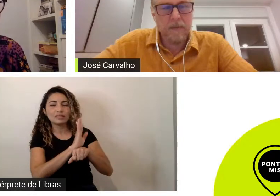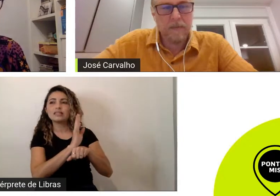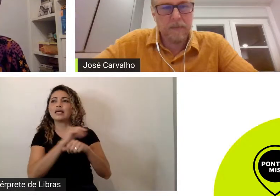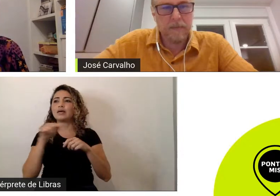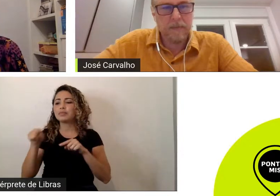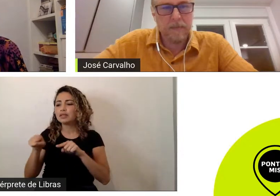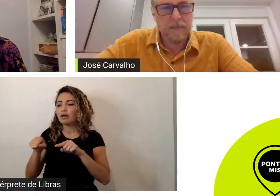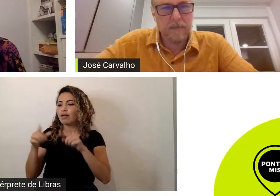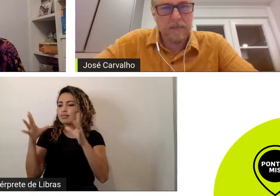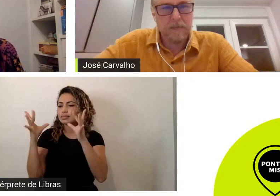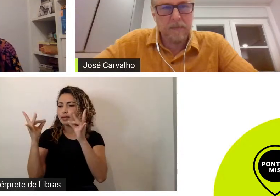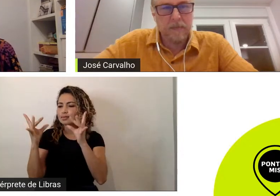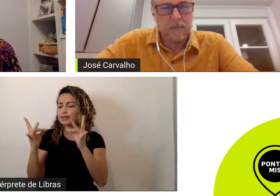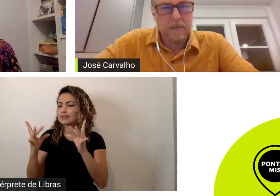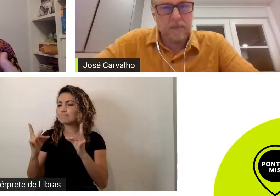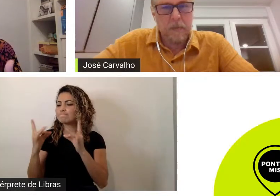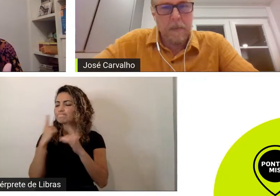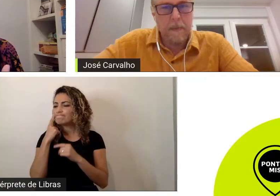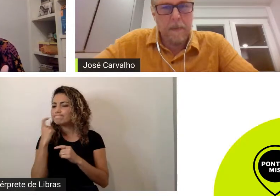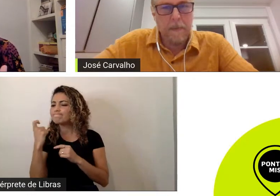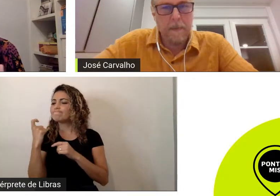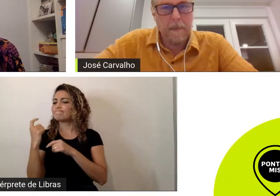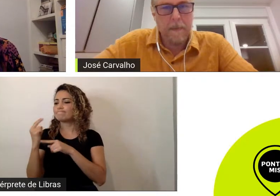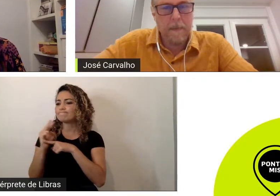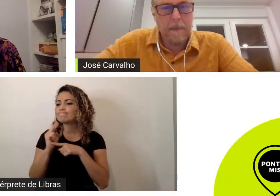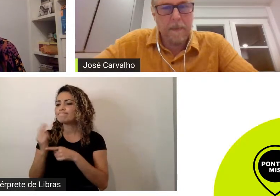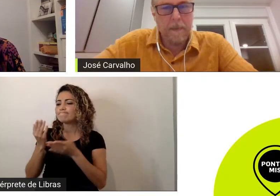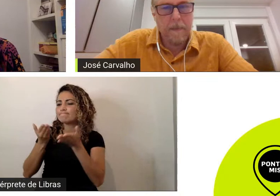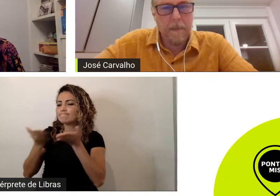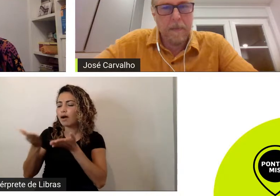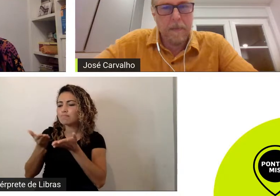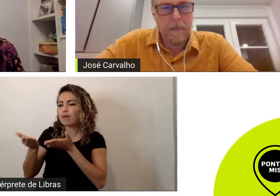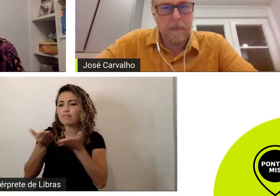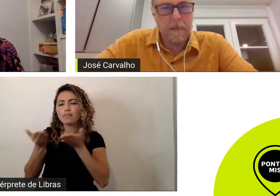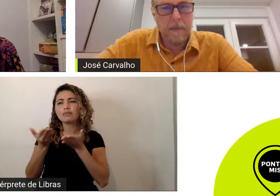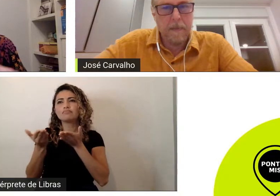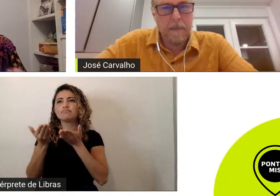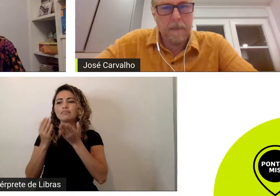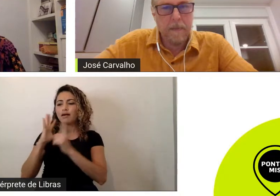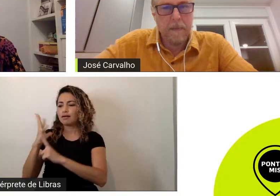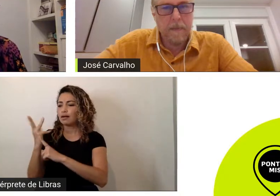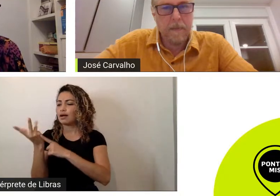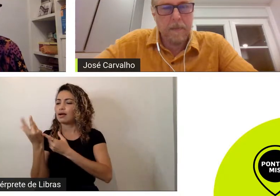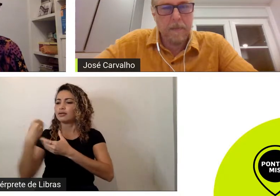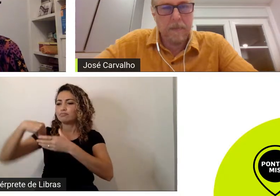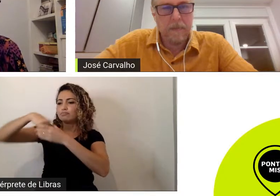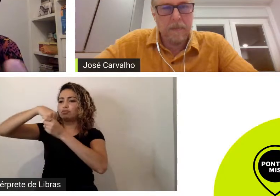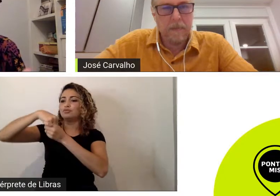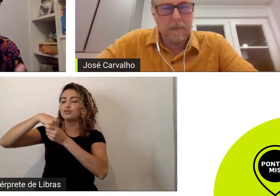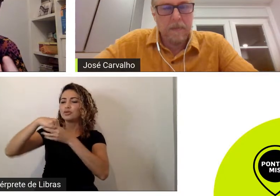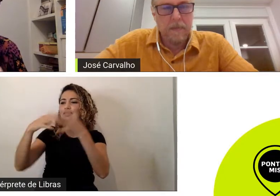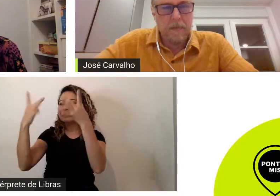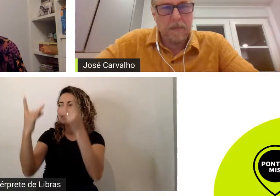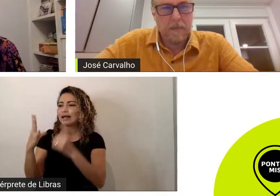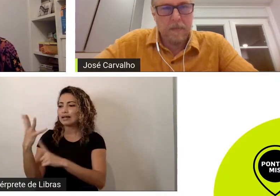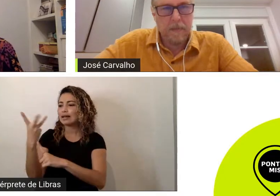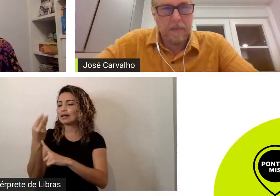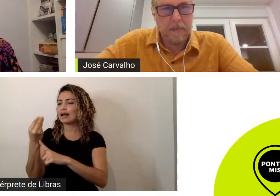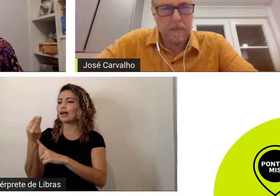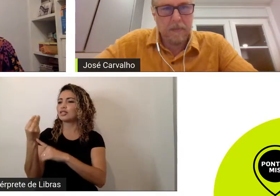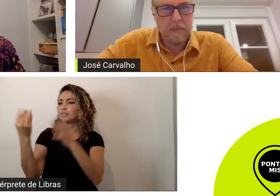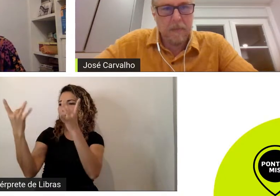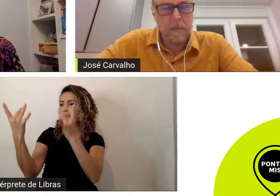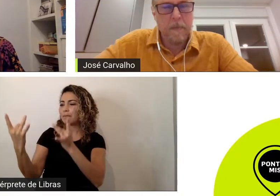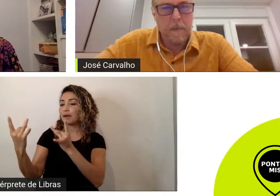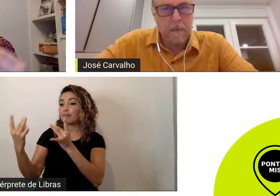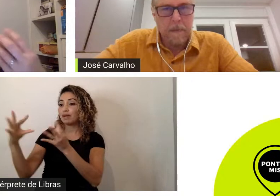detalhes e o cuidado com essa parte artística os detalhes artísticos eu acho que trouxe muito pro filme